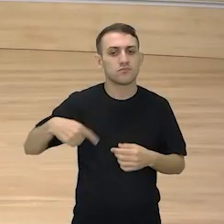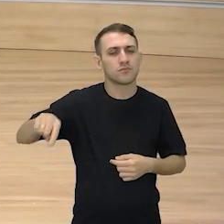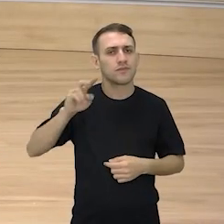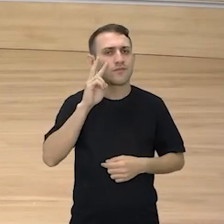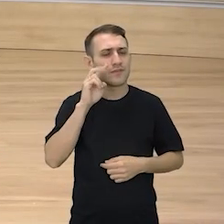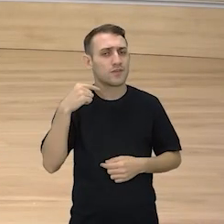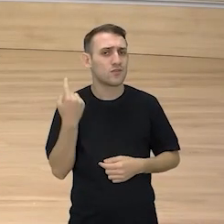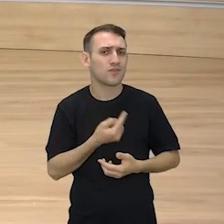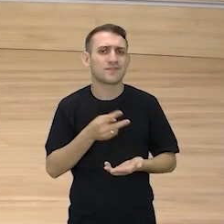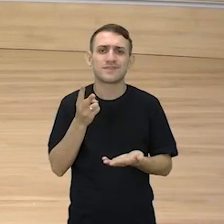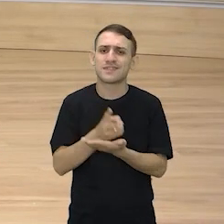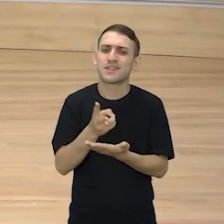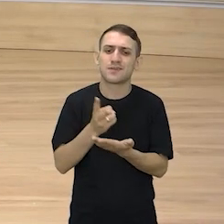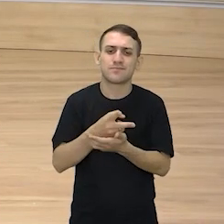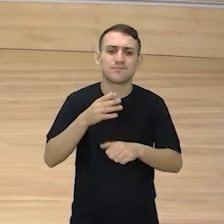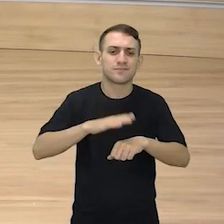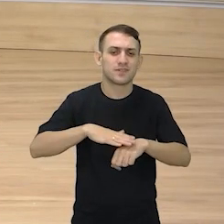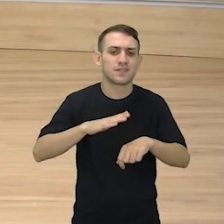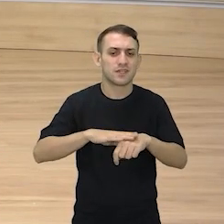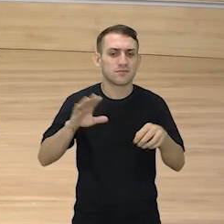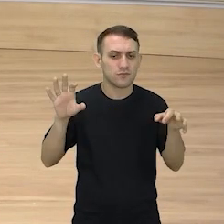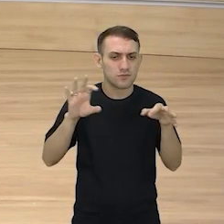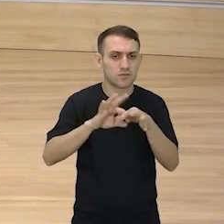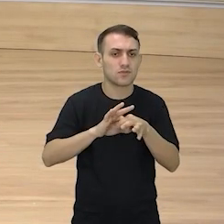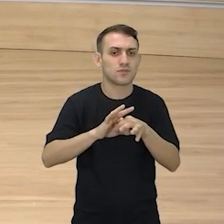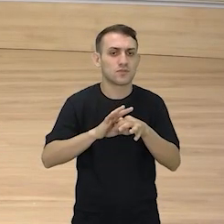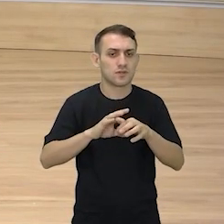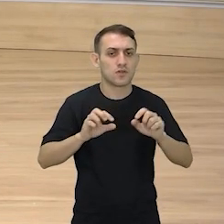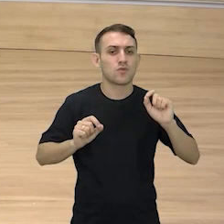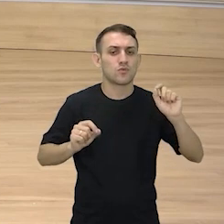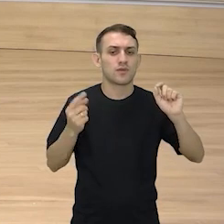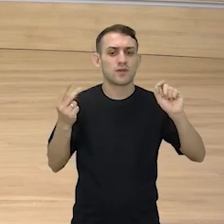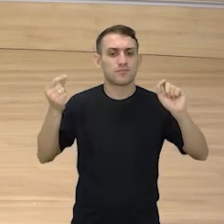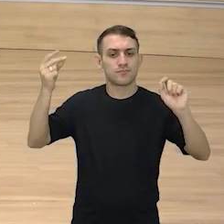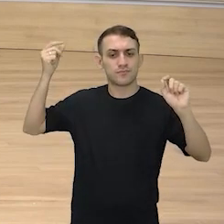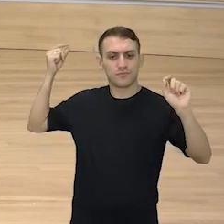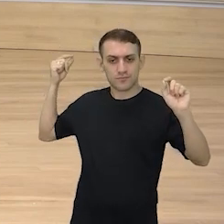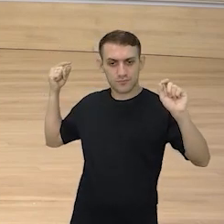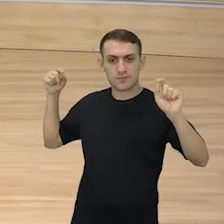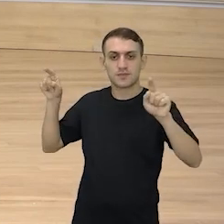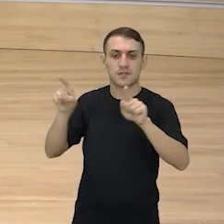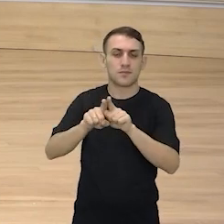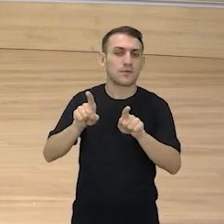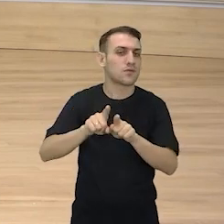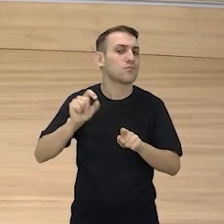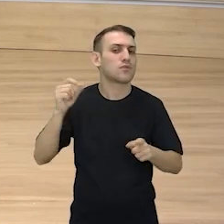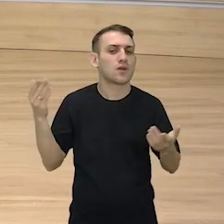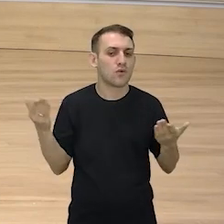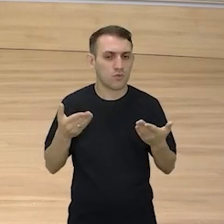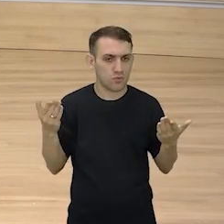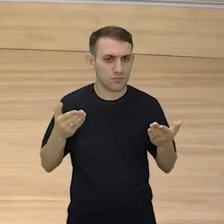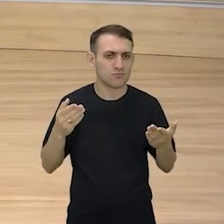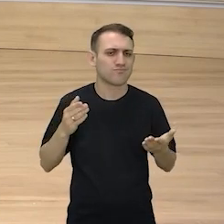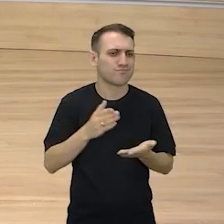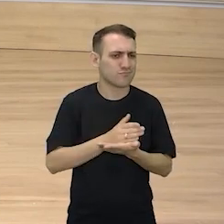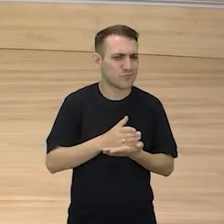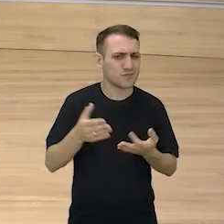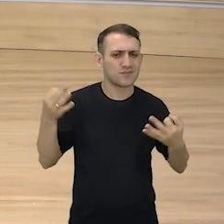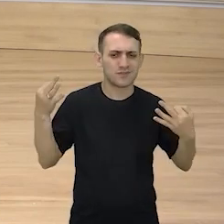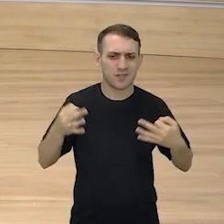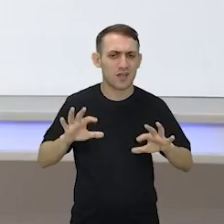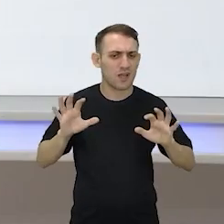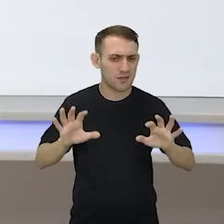gente sempre fez essa ligação. O que era antigamente e o que é hoje. Foi desde o comecinho.